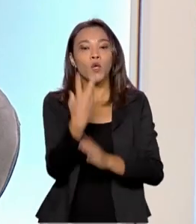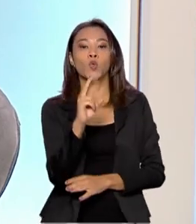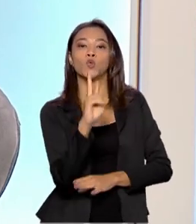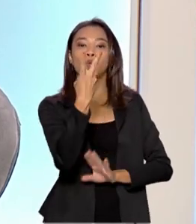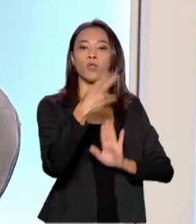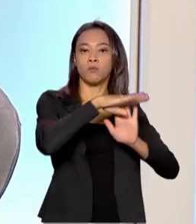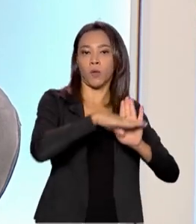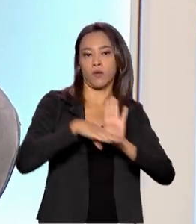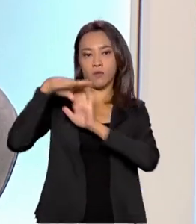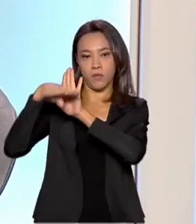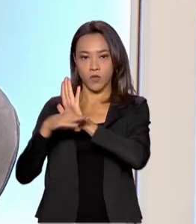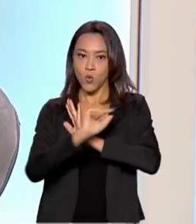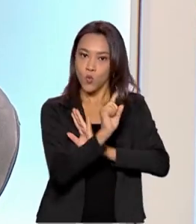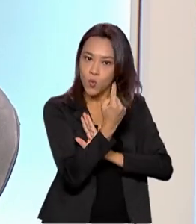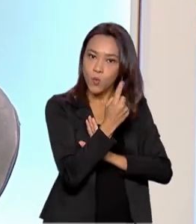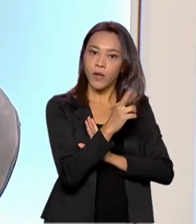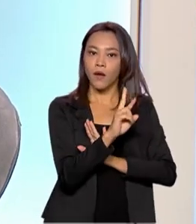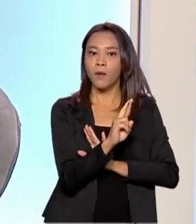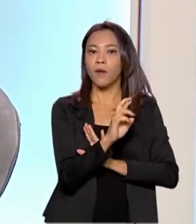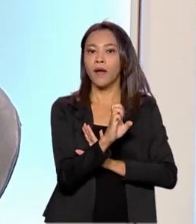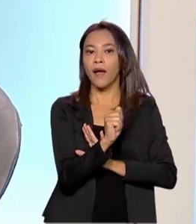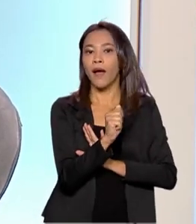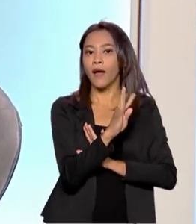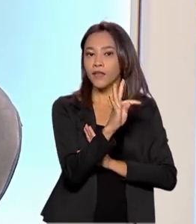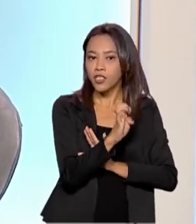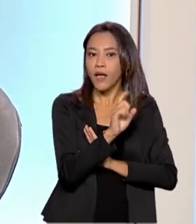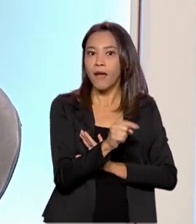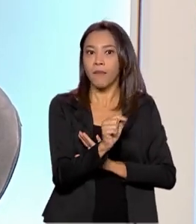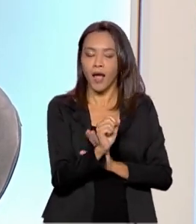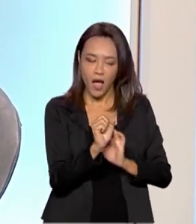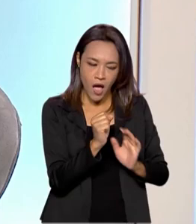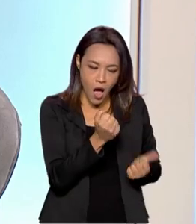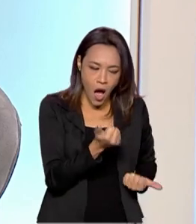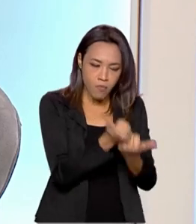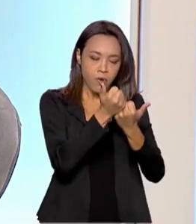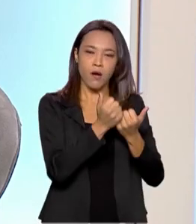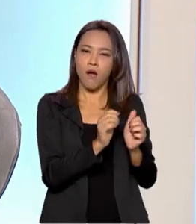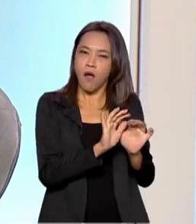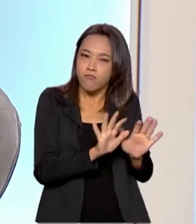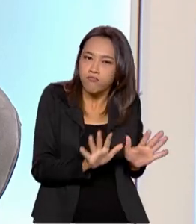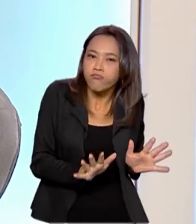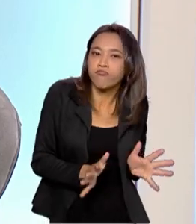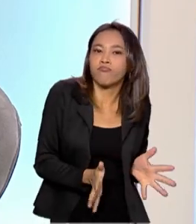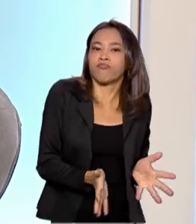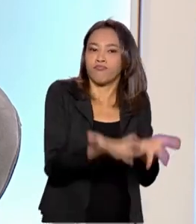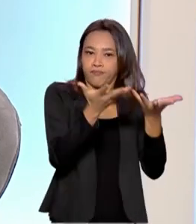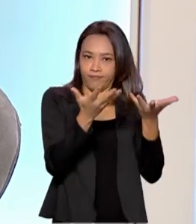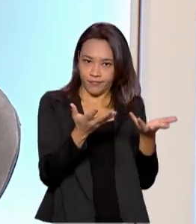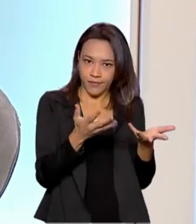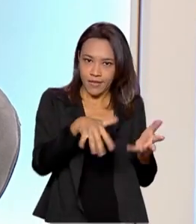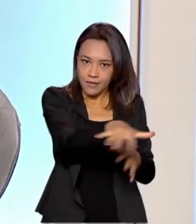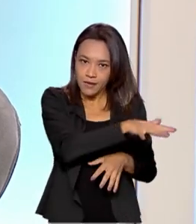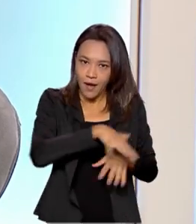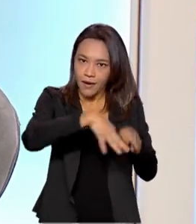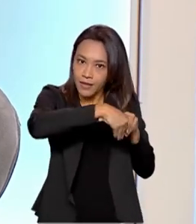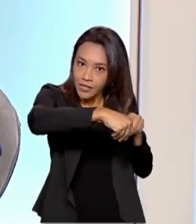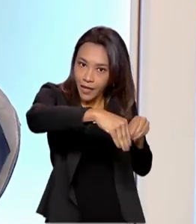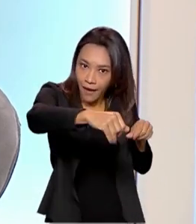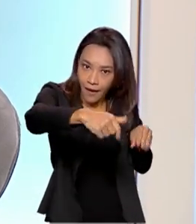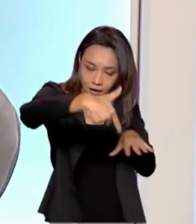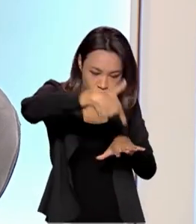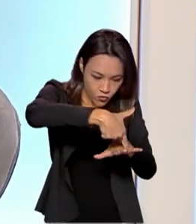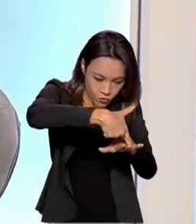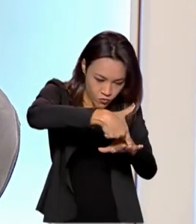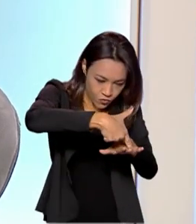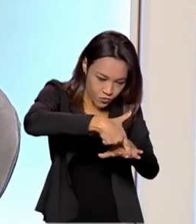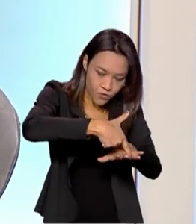chamado REAT, que é o Programa de Revitalização das Atividades de Exploração e Produção de Petróleo e Gás Natural em Áreas Terrestres, para